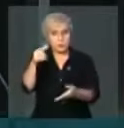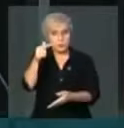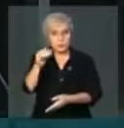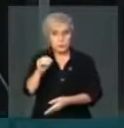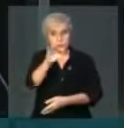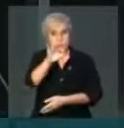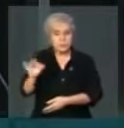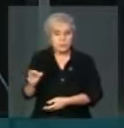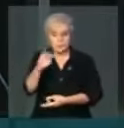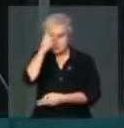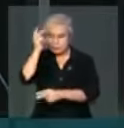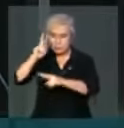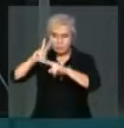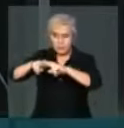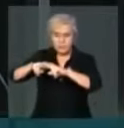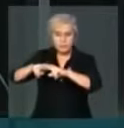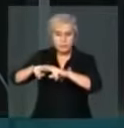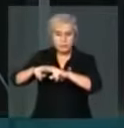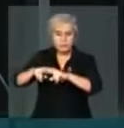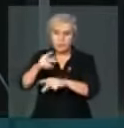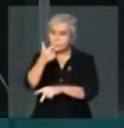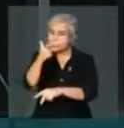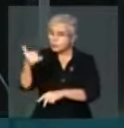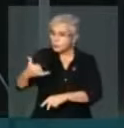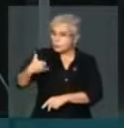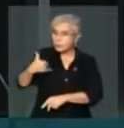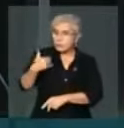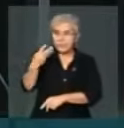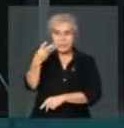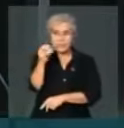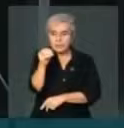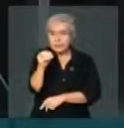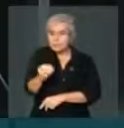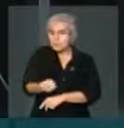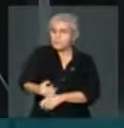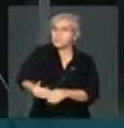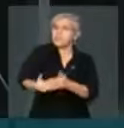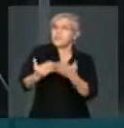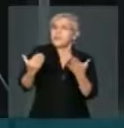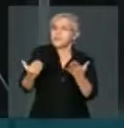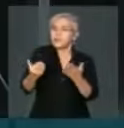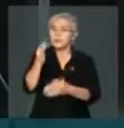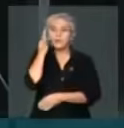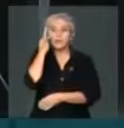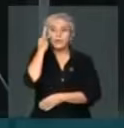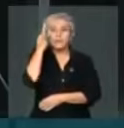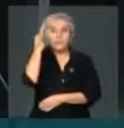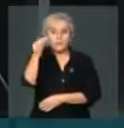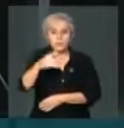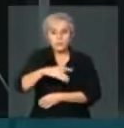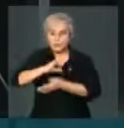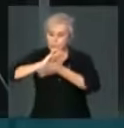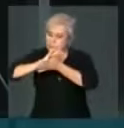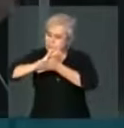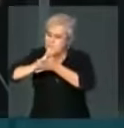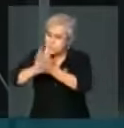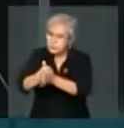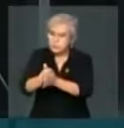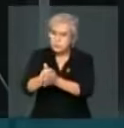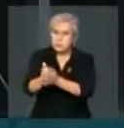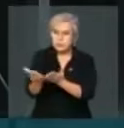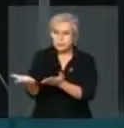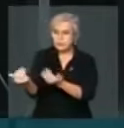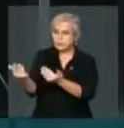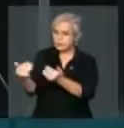% dos presos não têm 30 anos de idade. É o nosso futuro que está sendo destruído. No meu